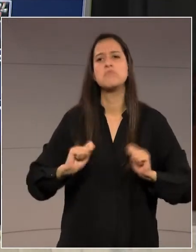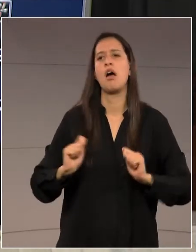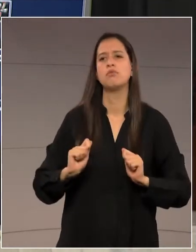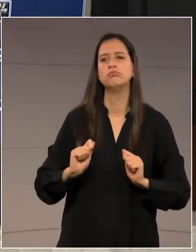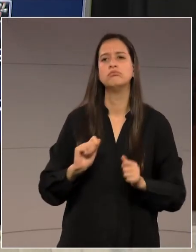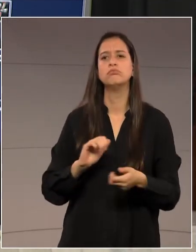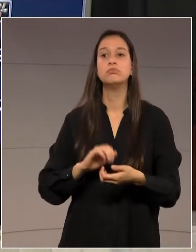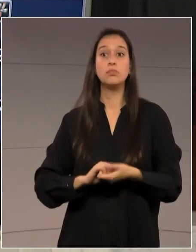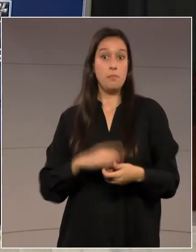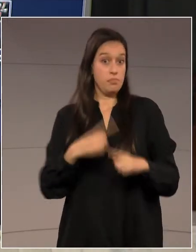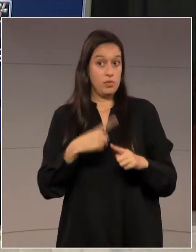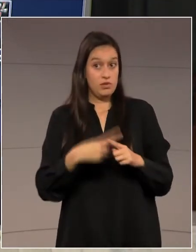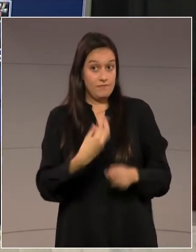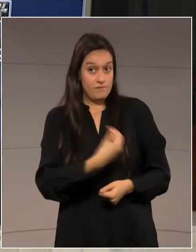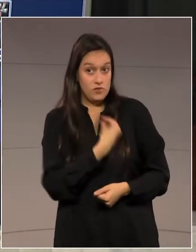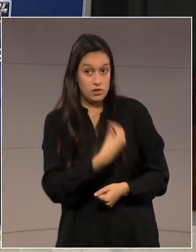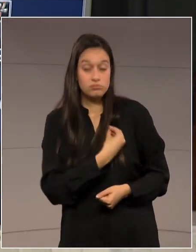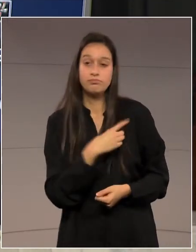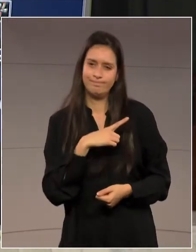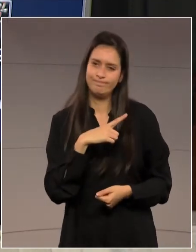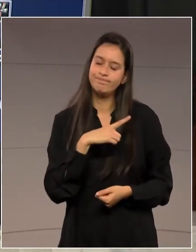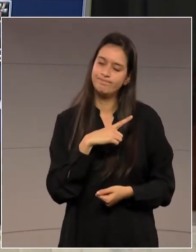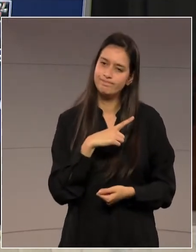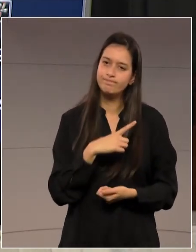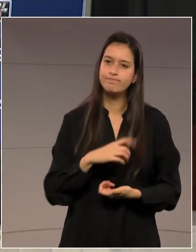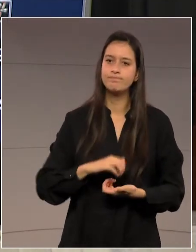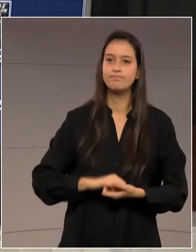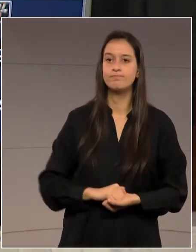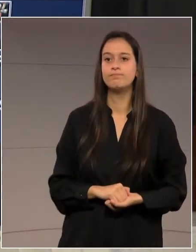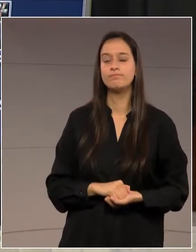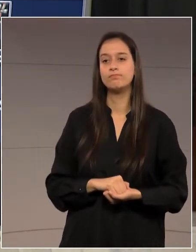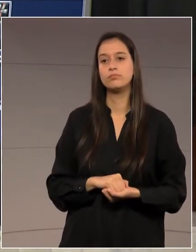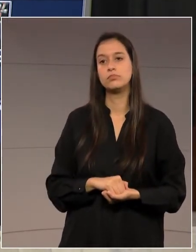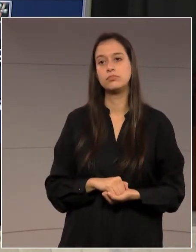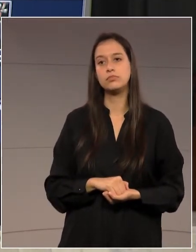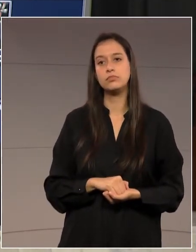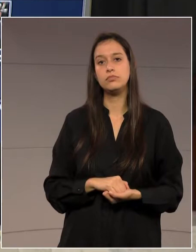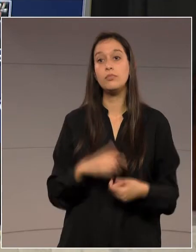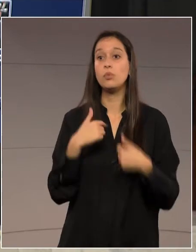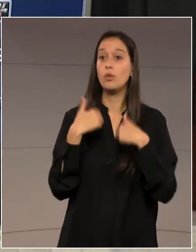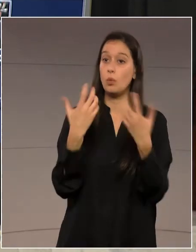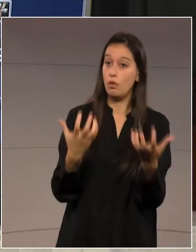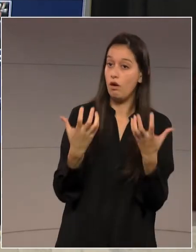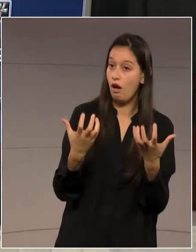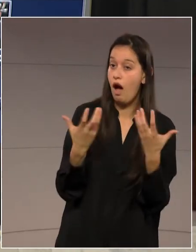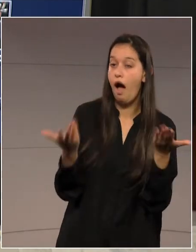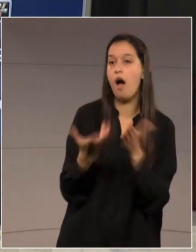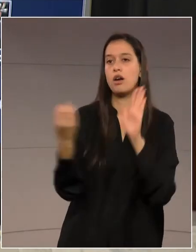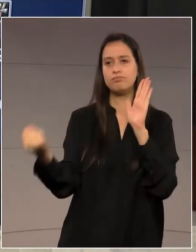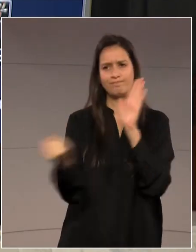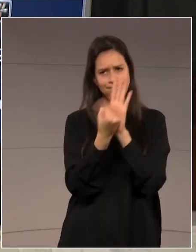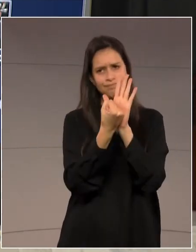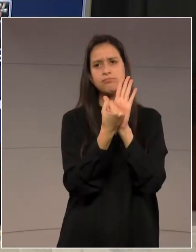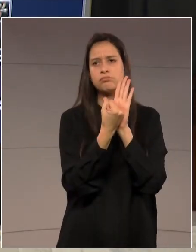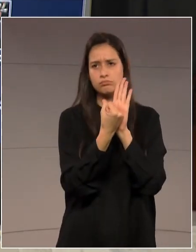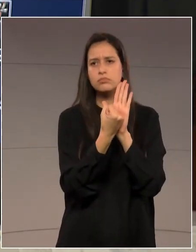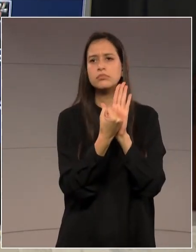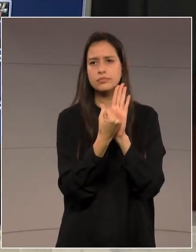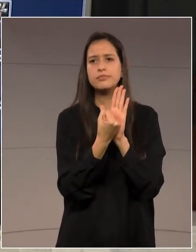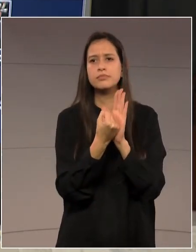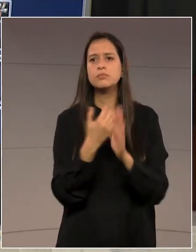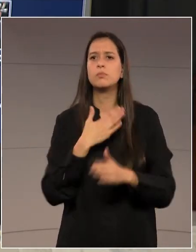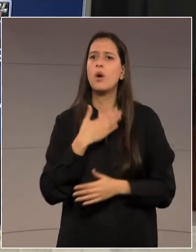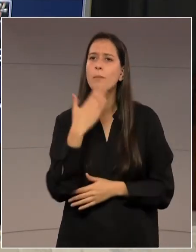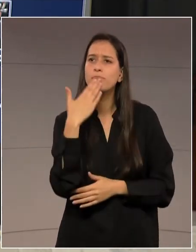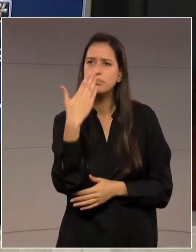está vivo. Então, quero registrar aqui o nosso pedido, o nosso